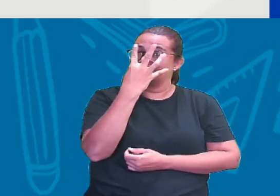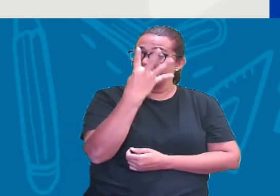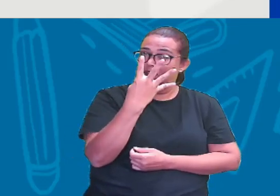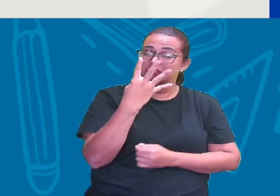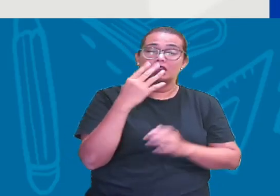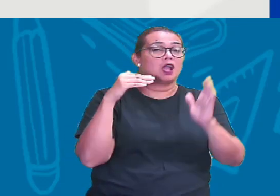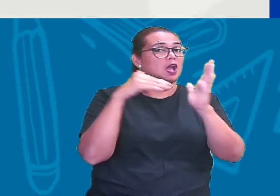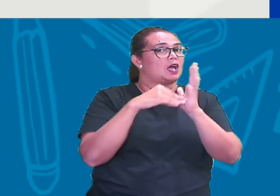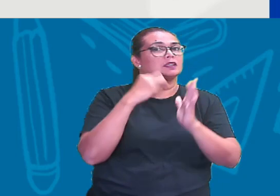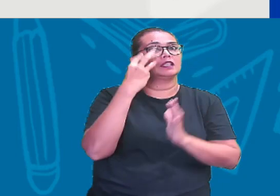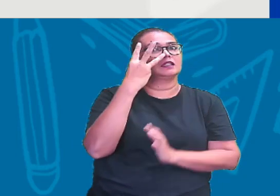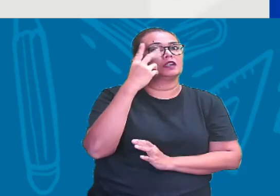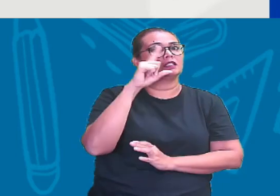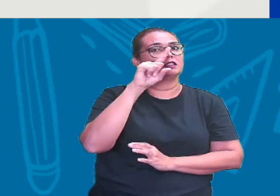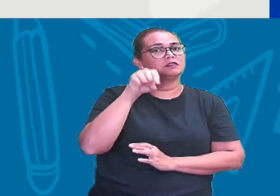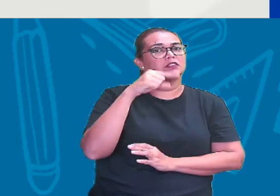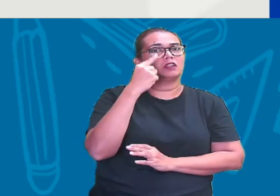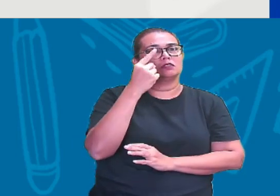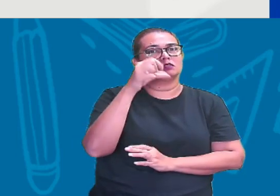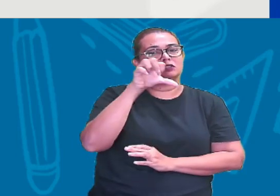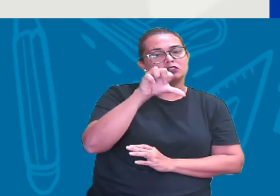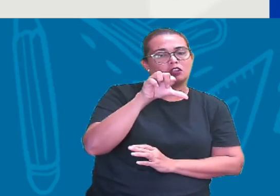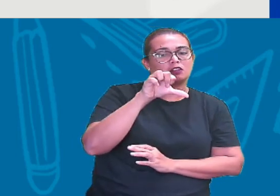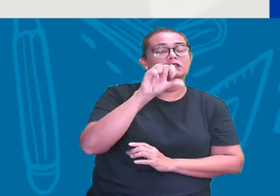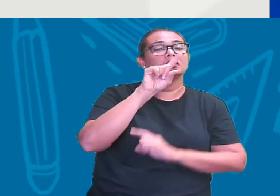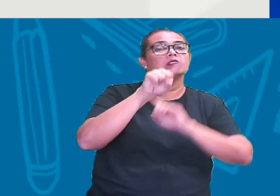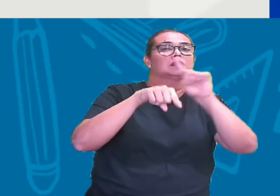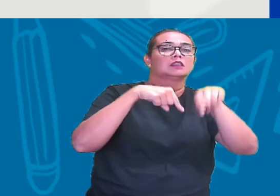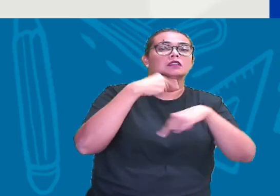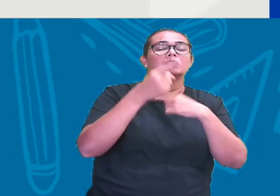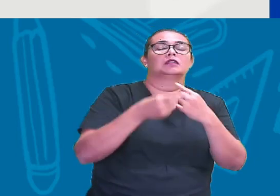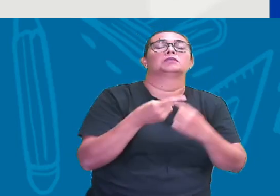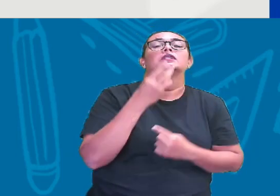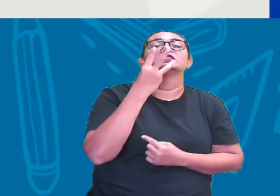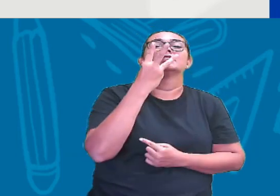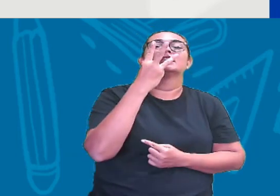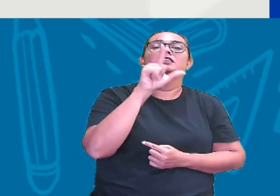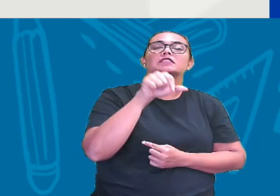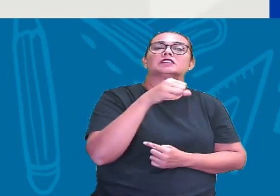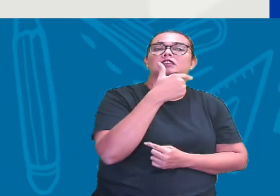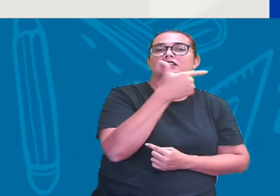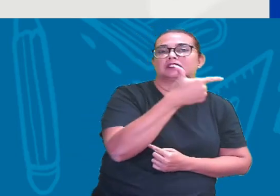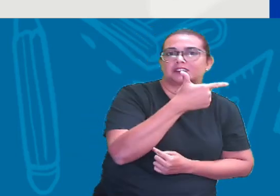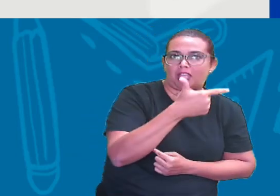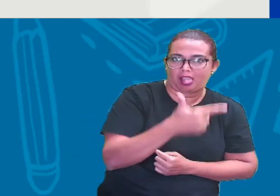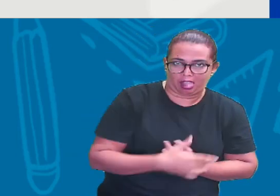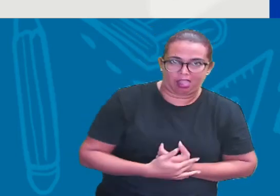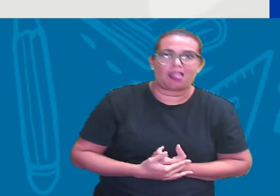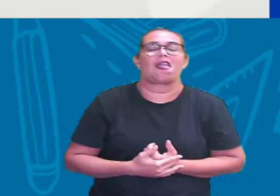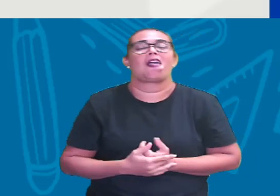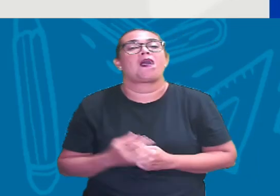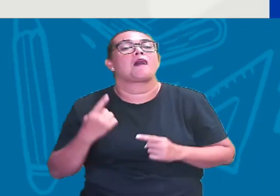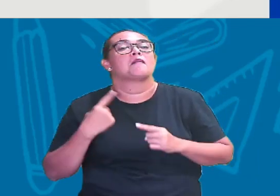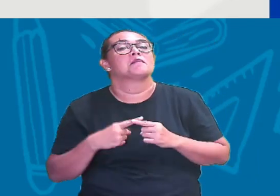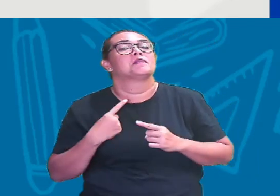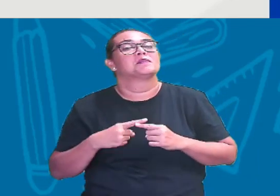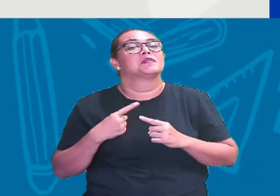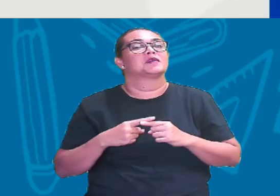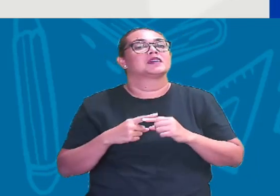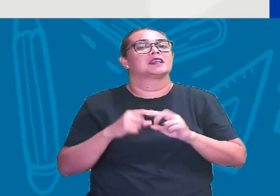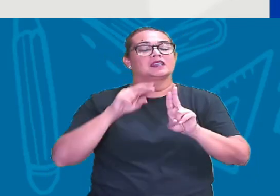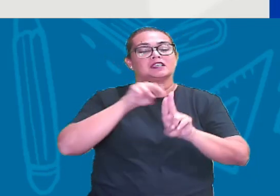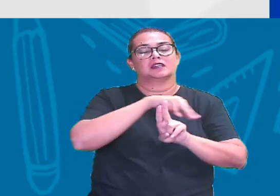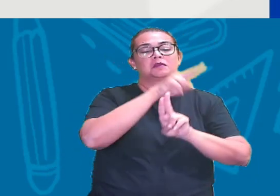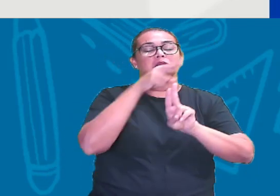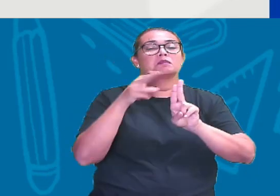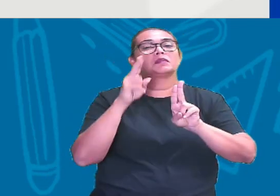,19 e 3,2 Tá certo? Por que isso? Porque o nosso pi é 3,14